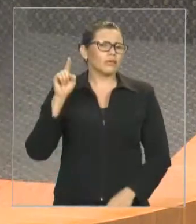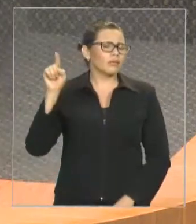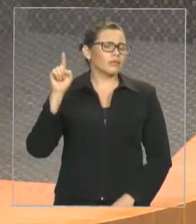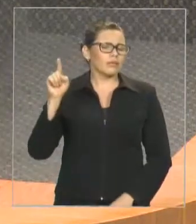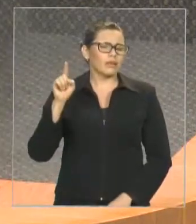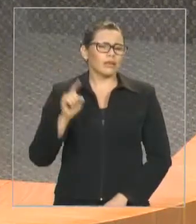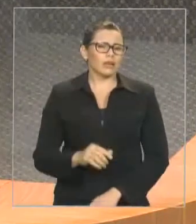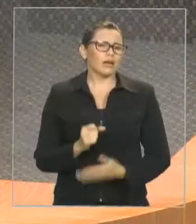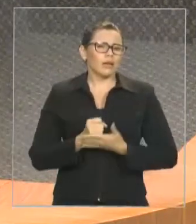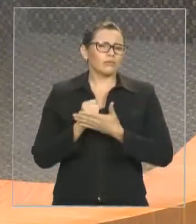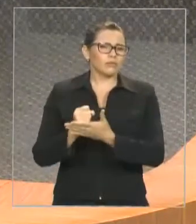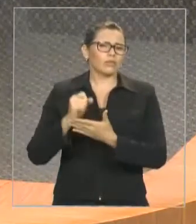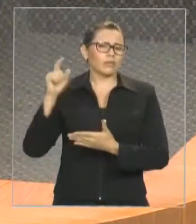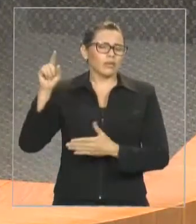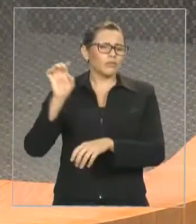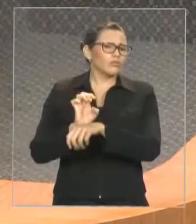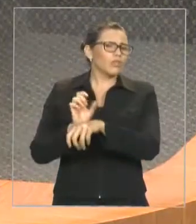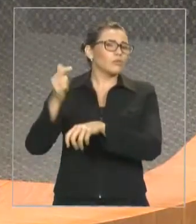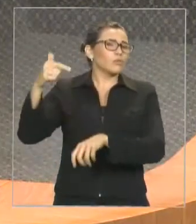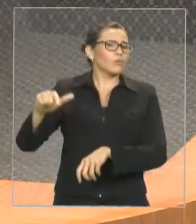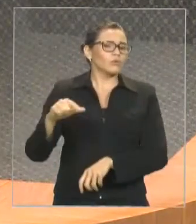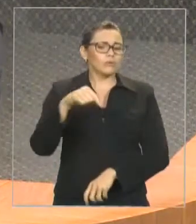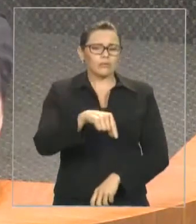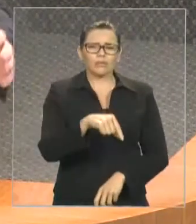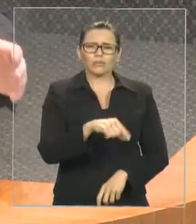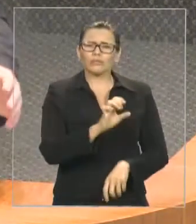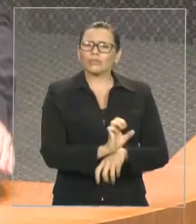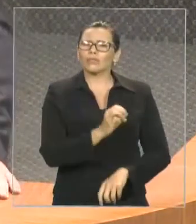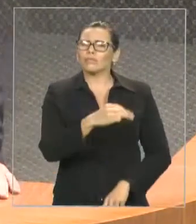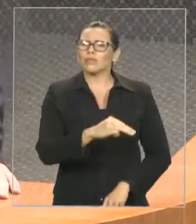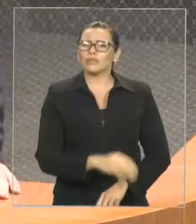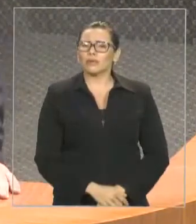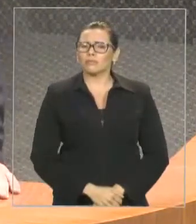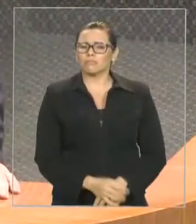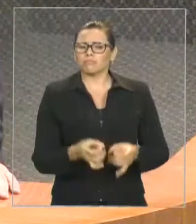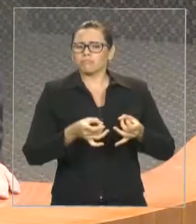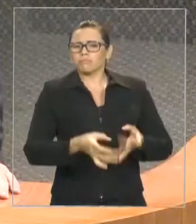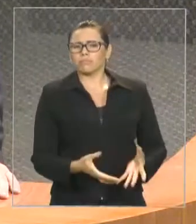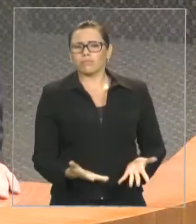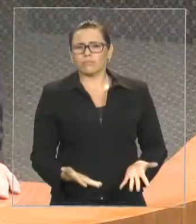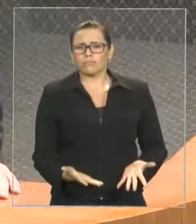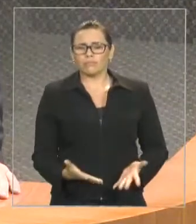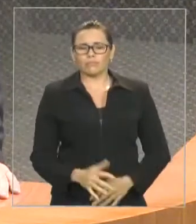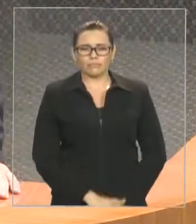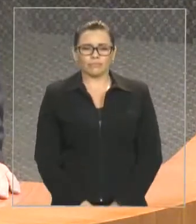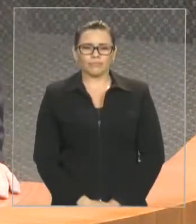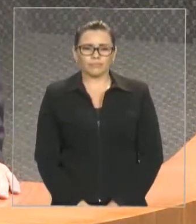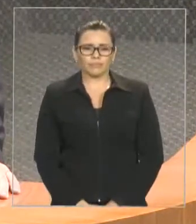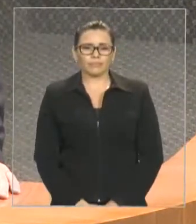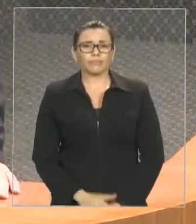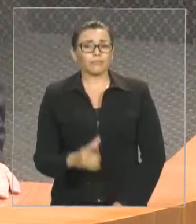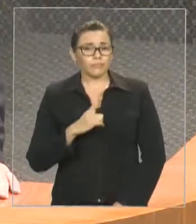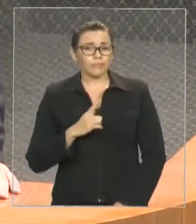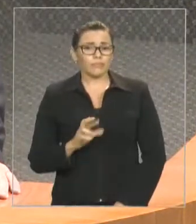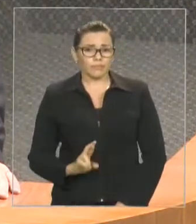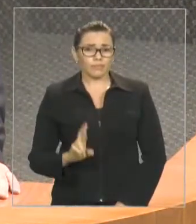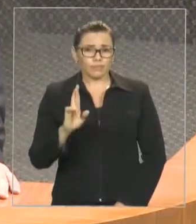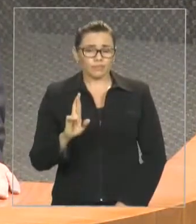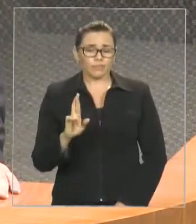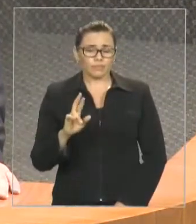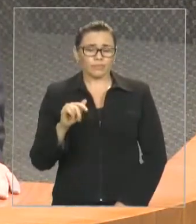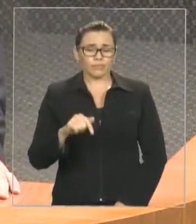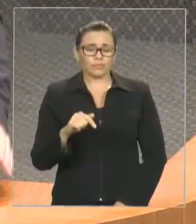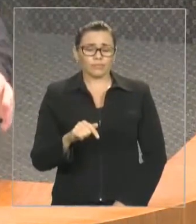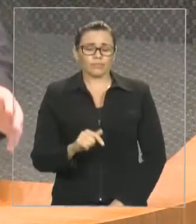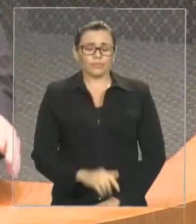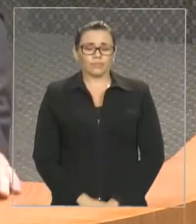e o outro não. Então, estamos convidando a Vale. Já esteve aqui ontem alguns representantes da mineradora Vale do Rio